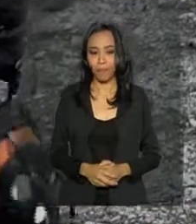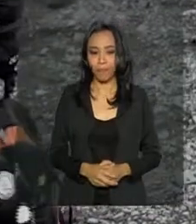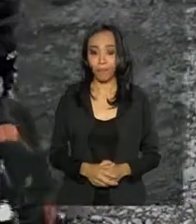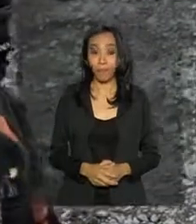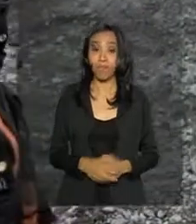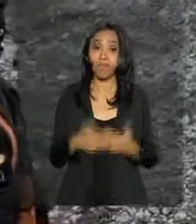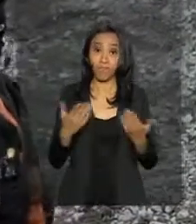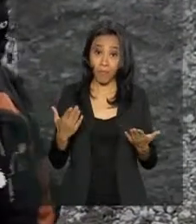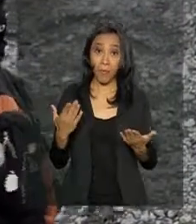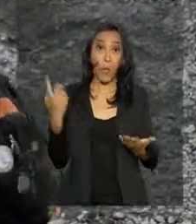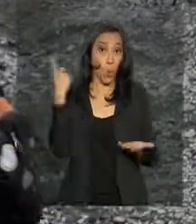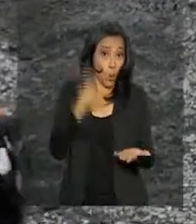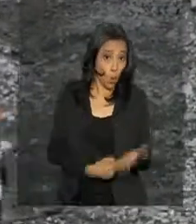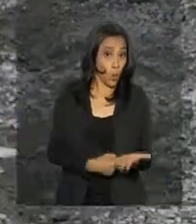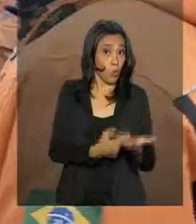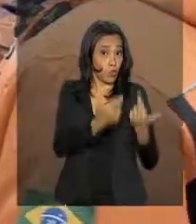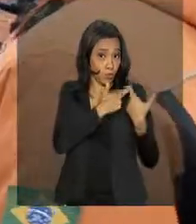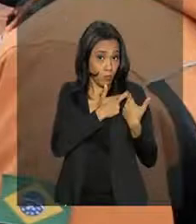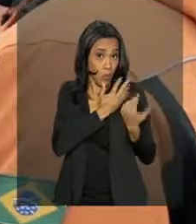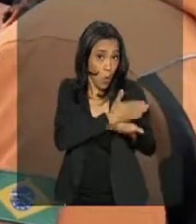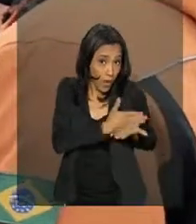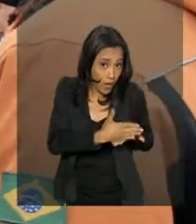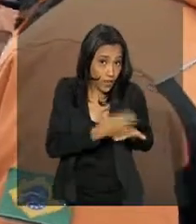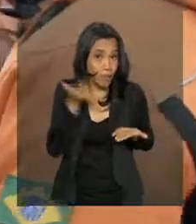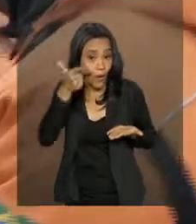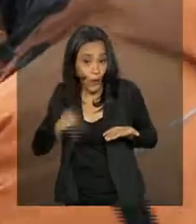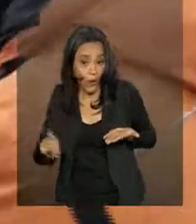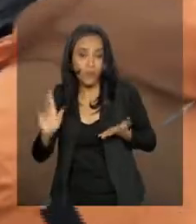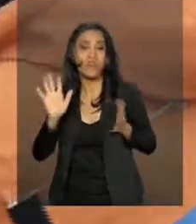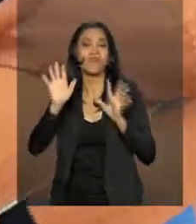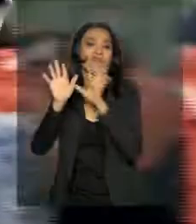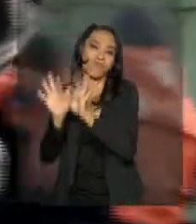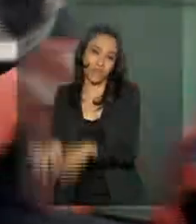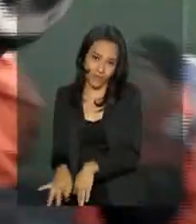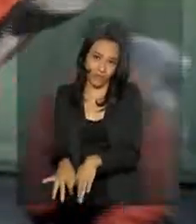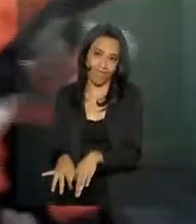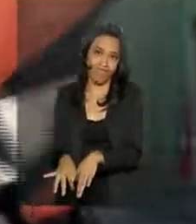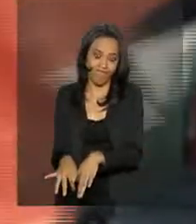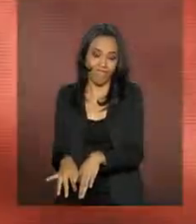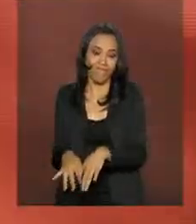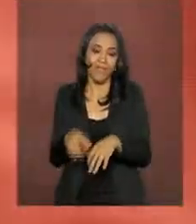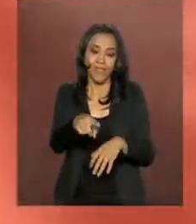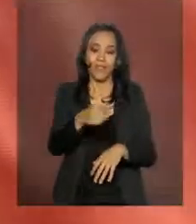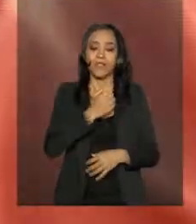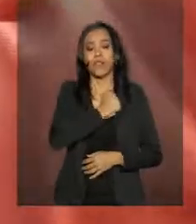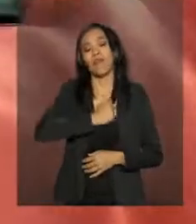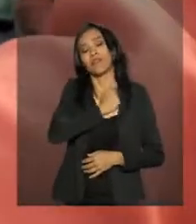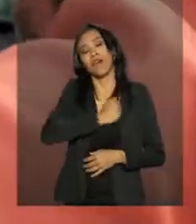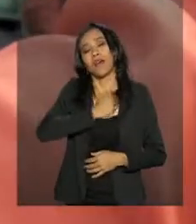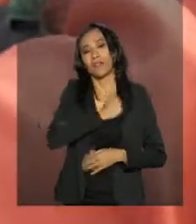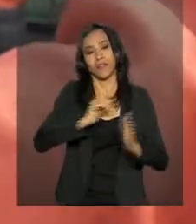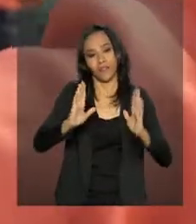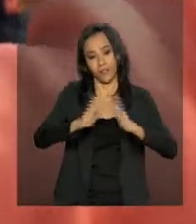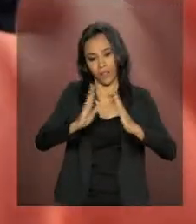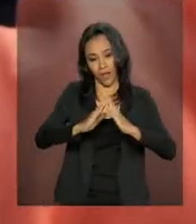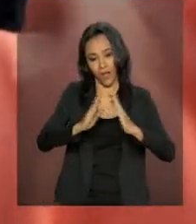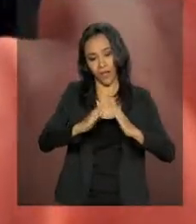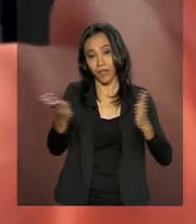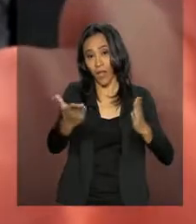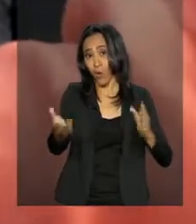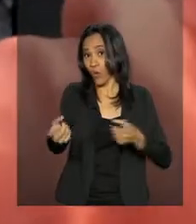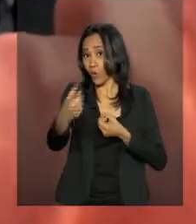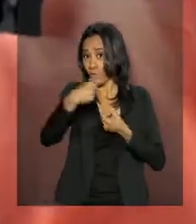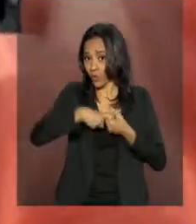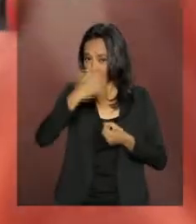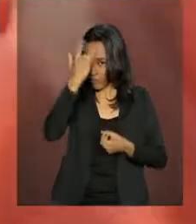Missão que para uns, começa. Para outros, chega ao fim. E apesar da saudade de casa, o retorno não